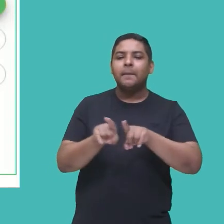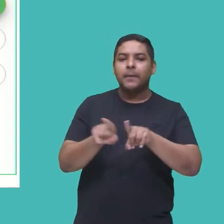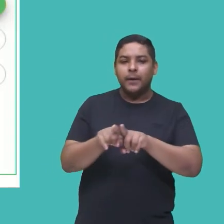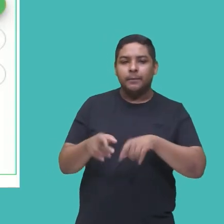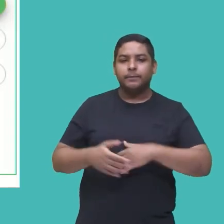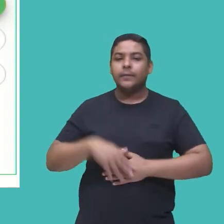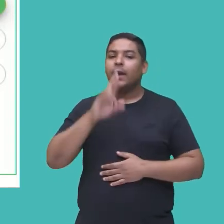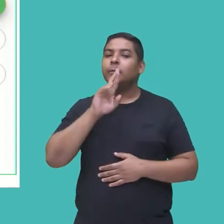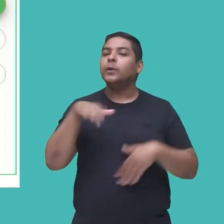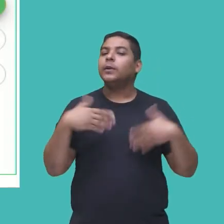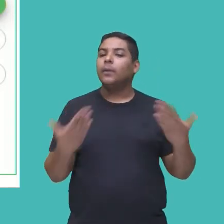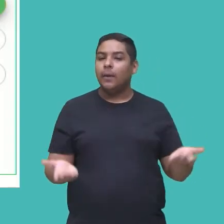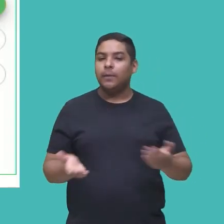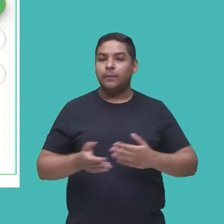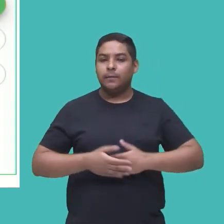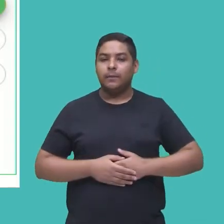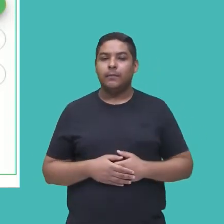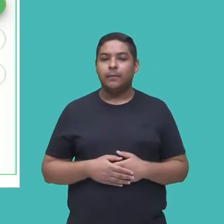só,